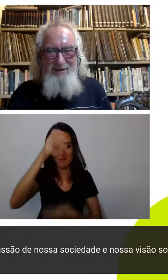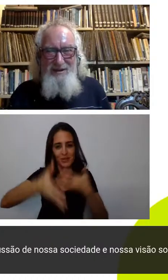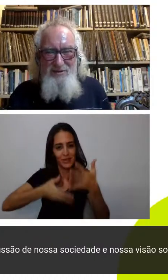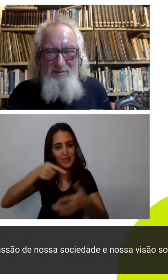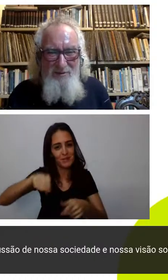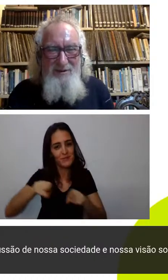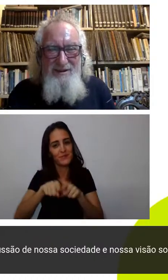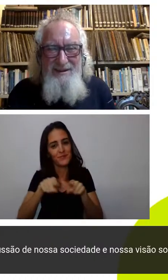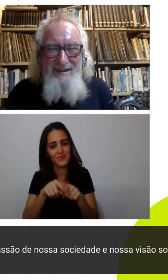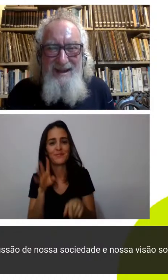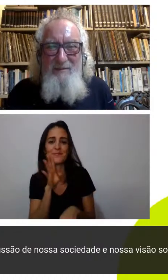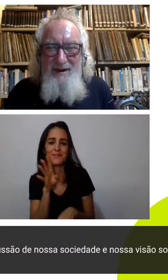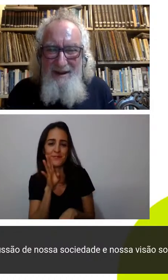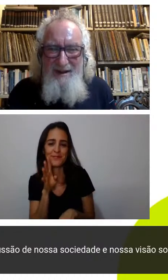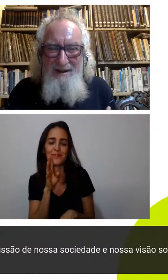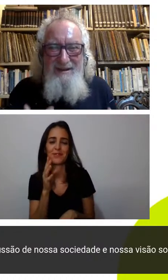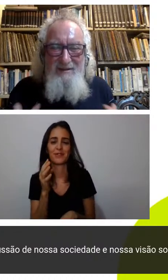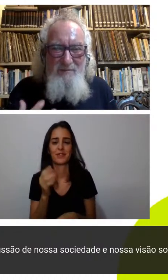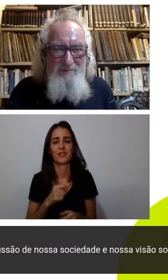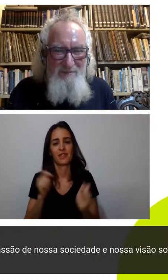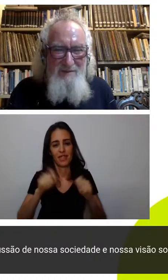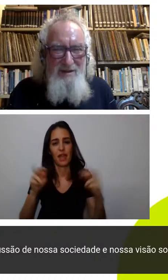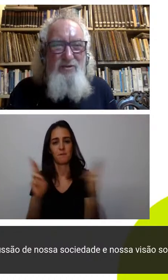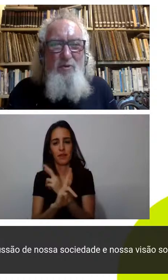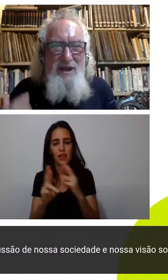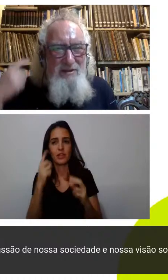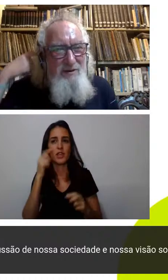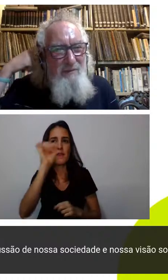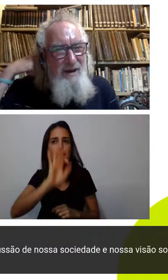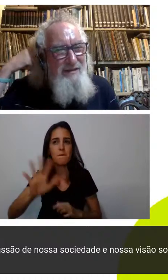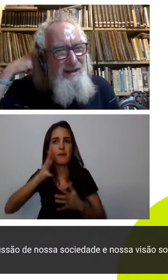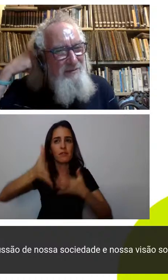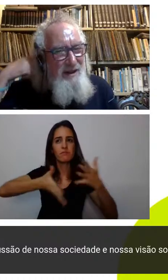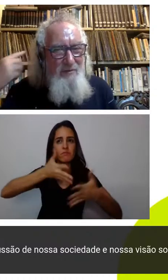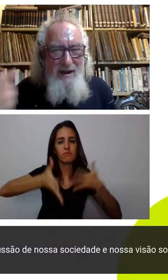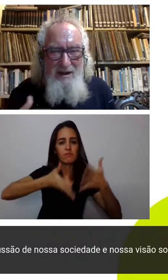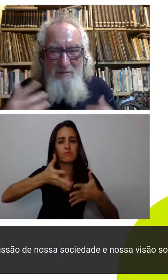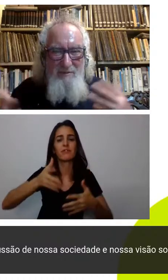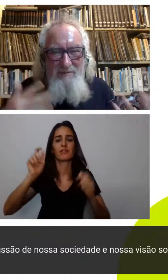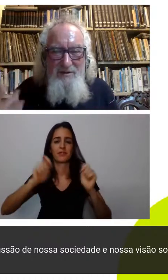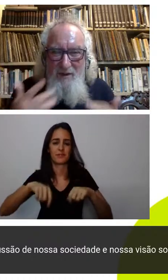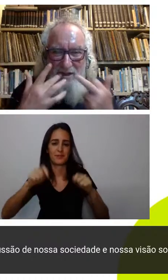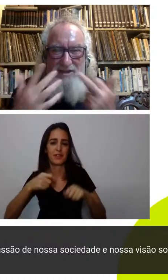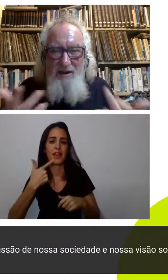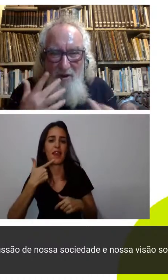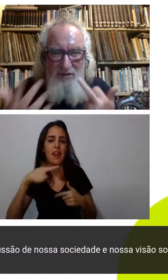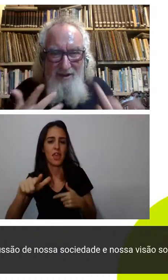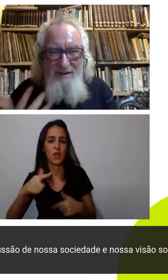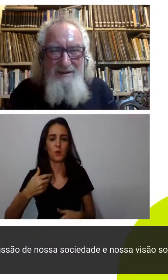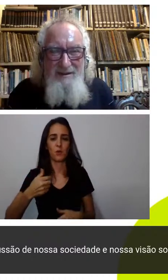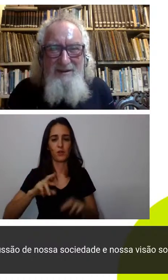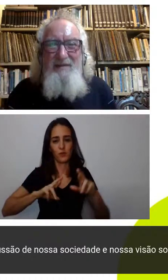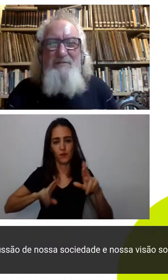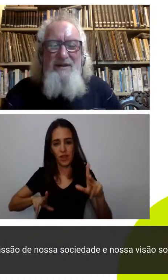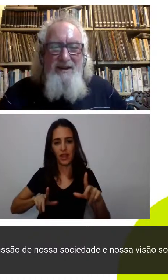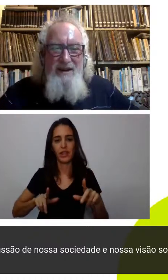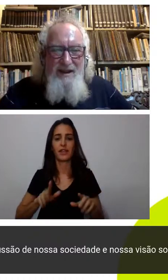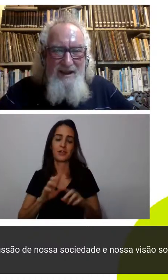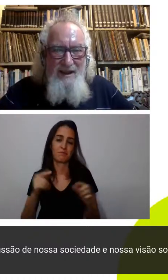impressionante como dá para ir intuindo e aprendendo uma língua diferente da nossa